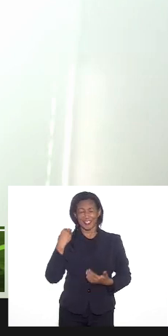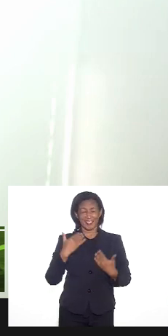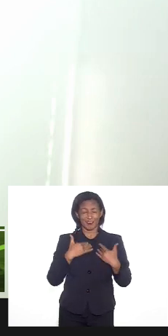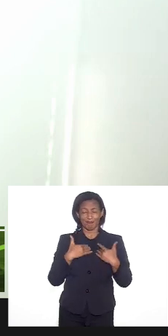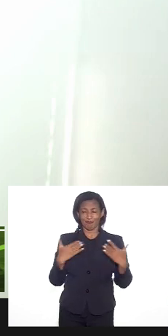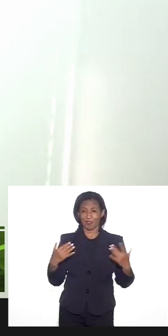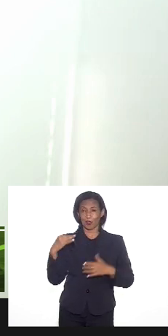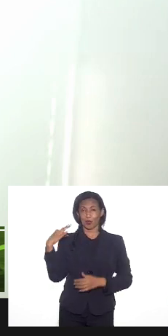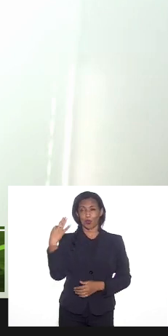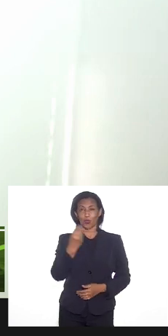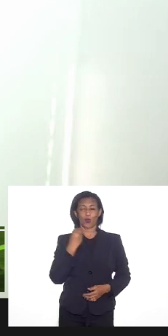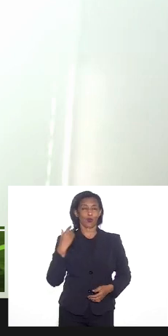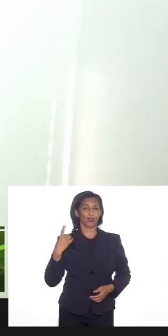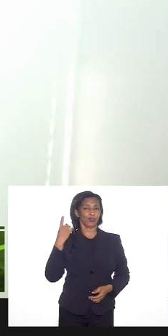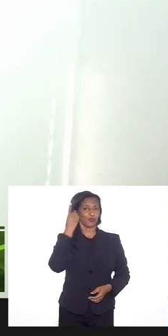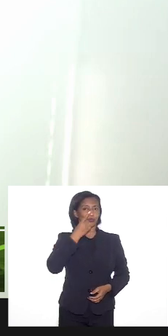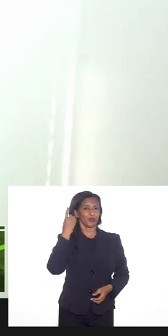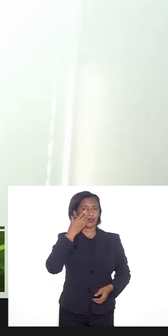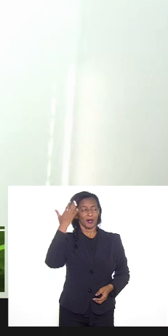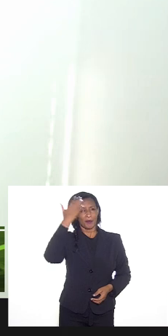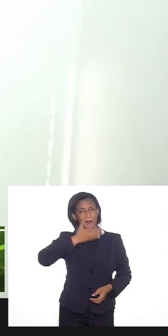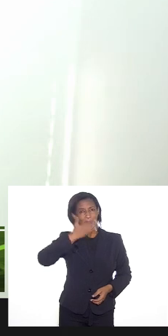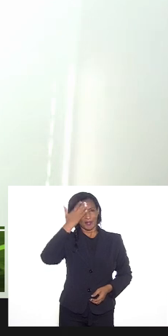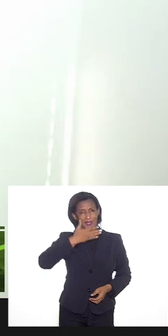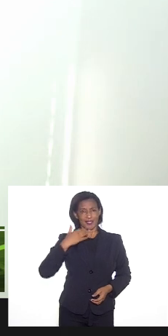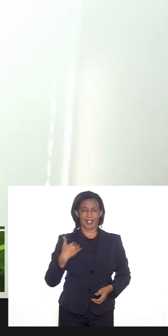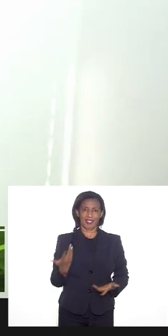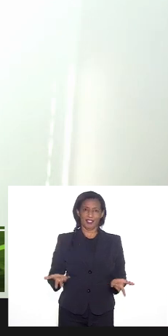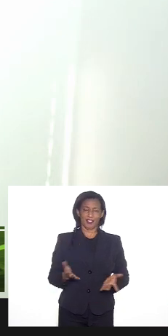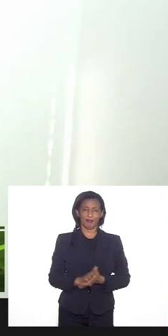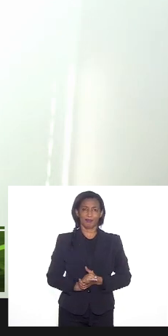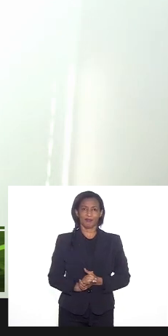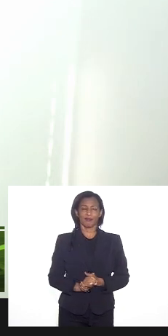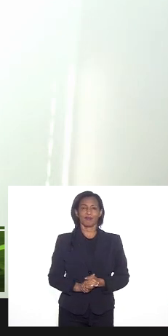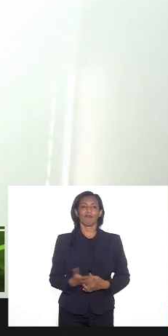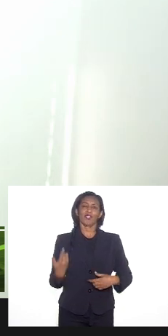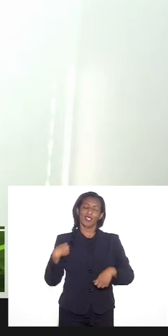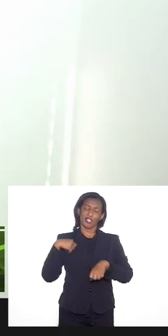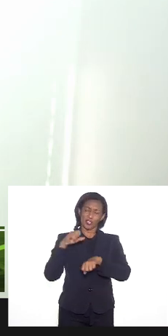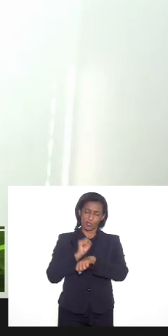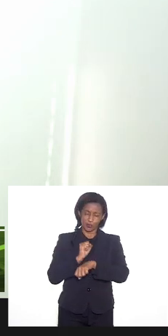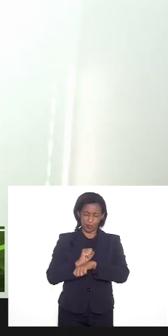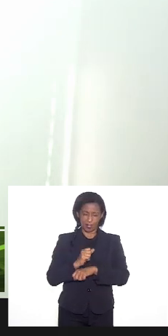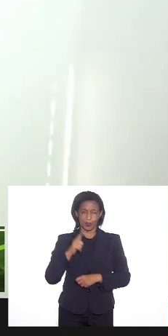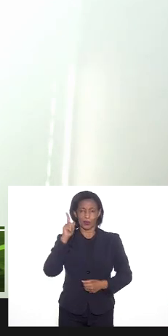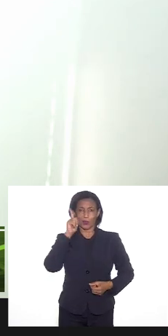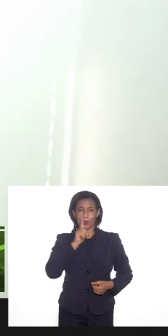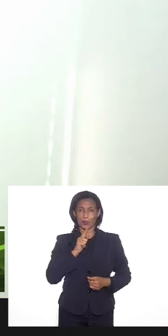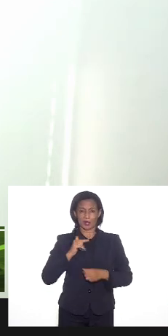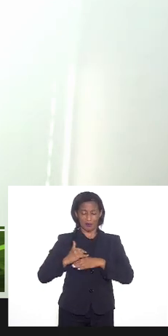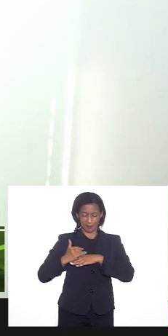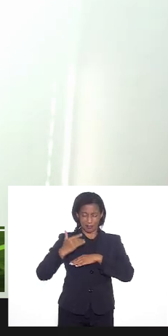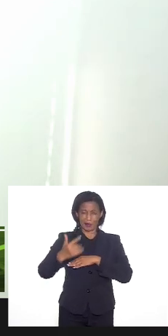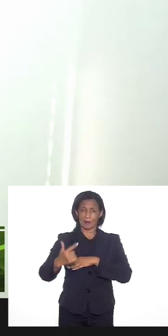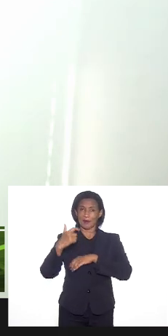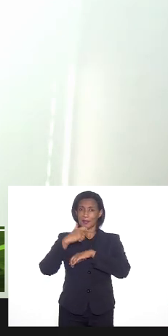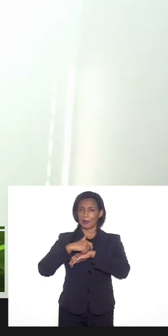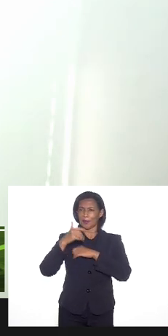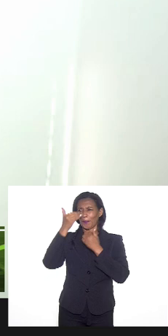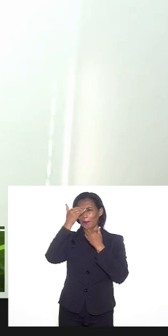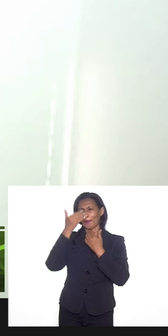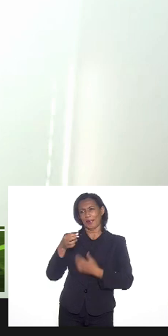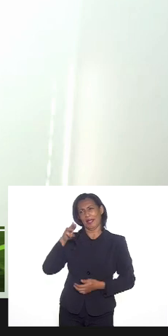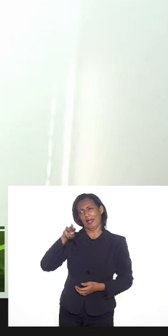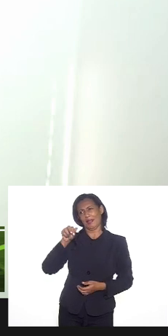presentes e eu deixo aí essas considerações espero que eu tenha conseguido fazer sem ultrapassar o tempo obrigada Marta